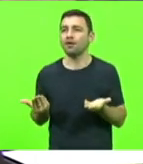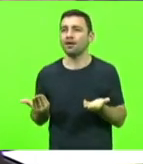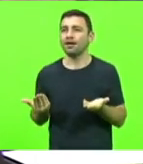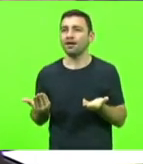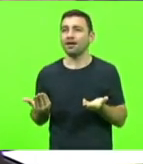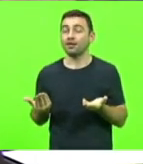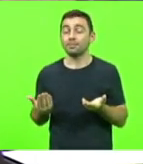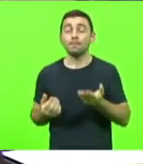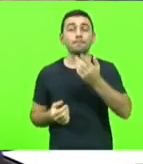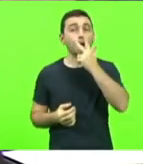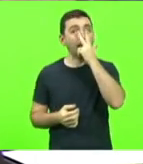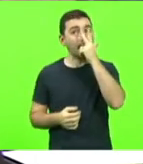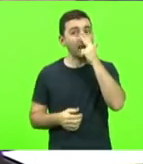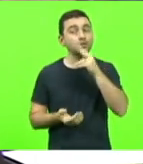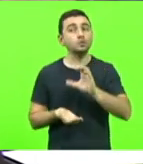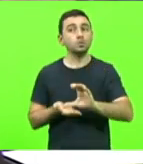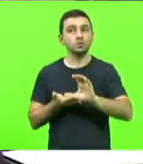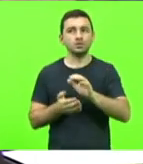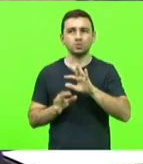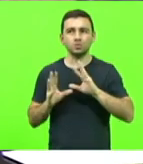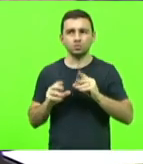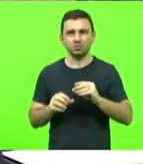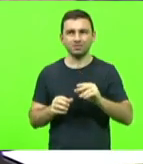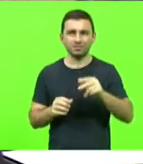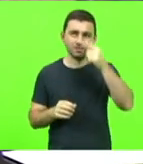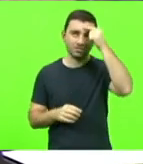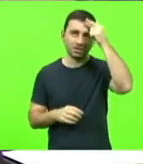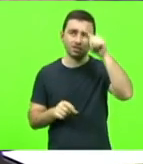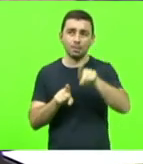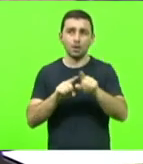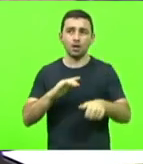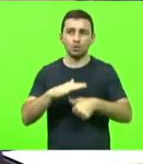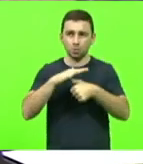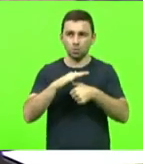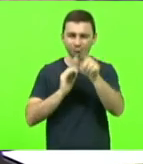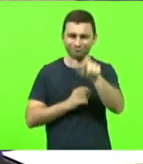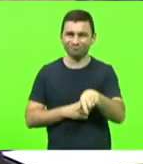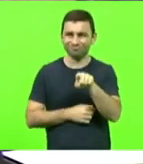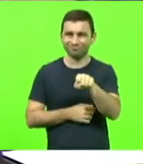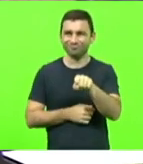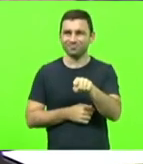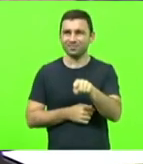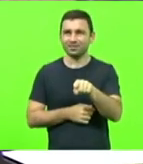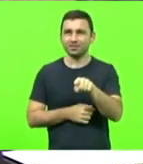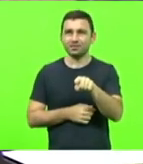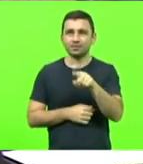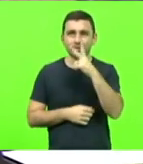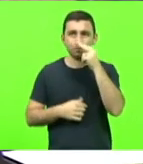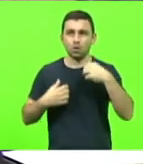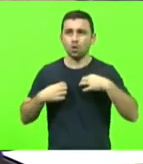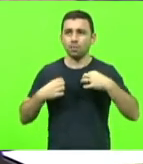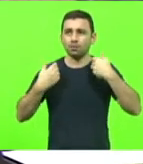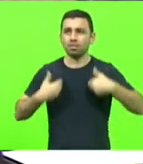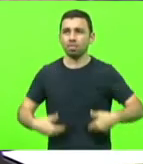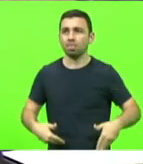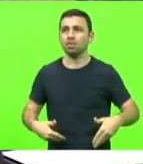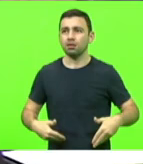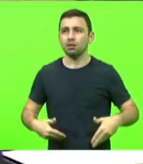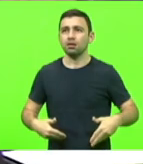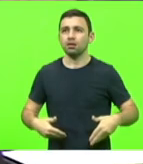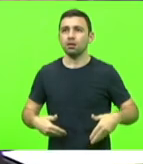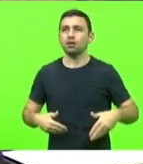Universitário e também o nosso reitor estão vestindo as roupas,